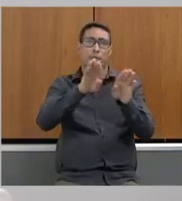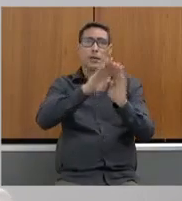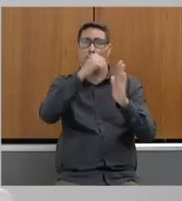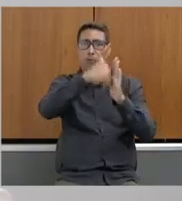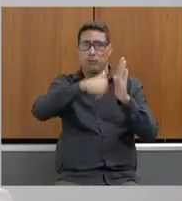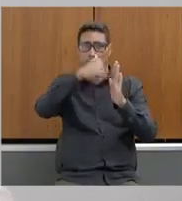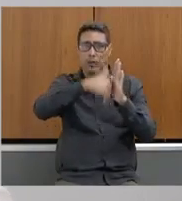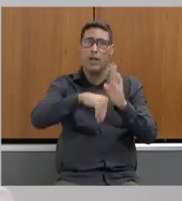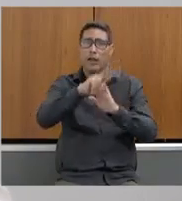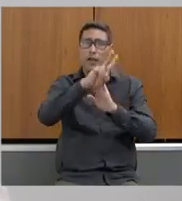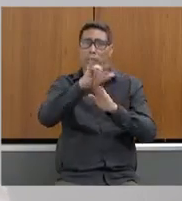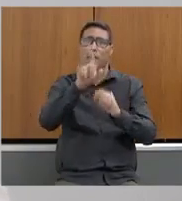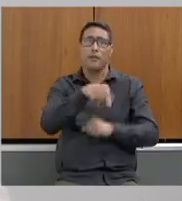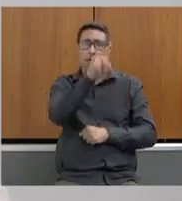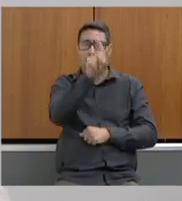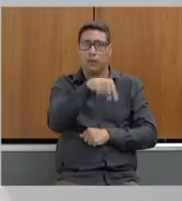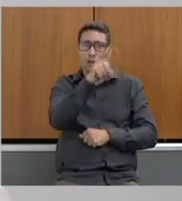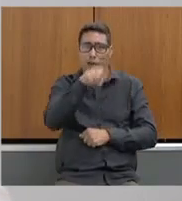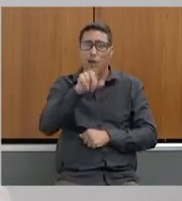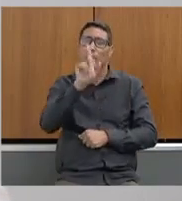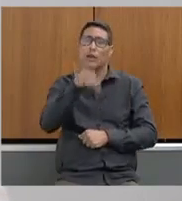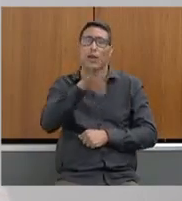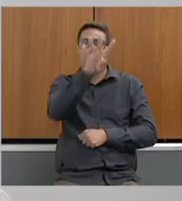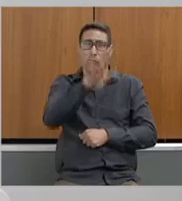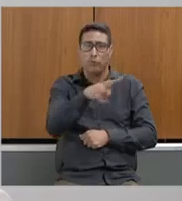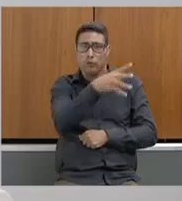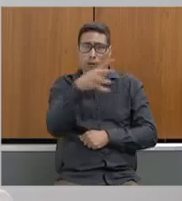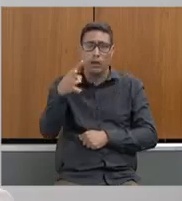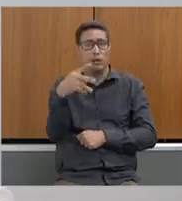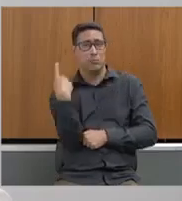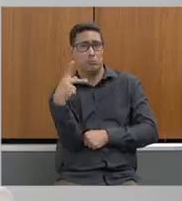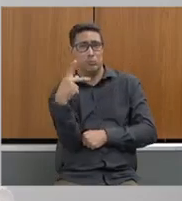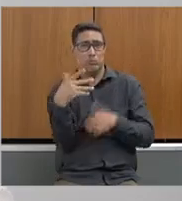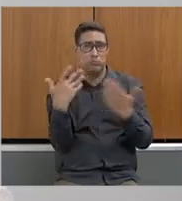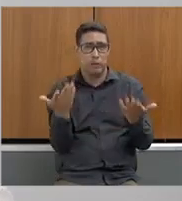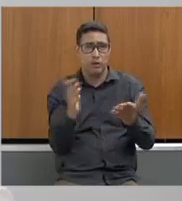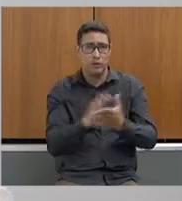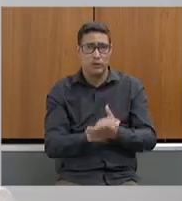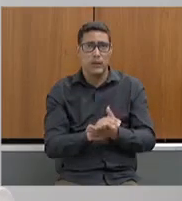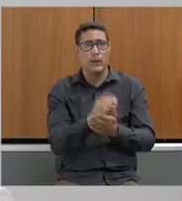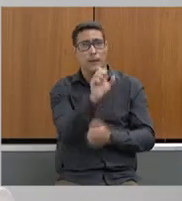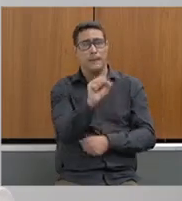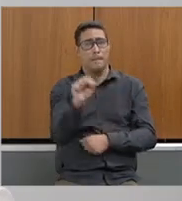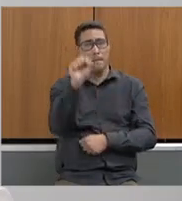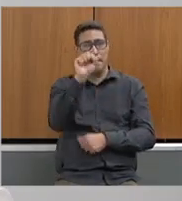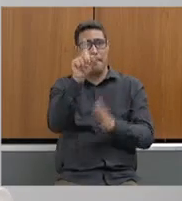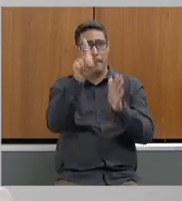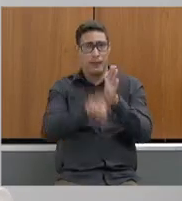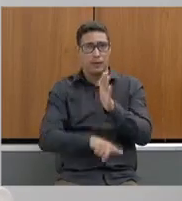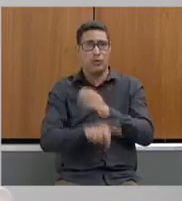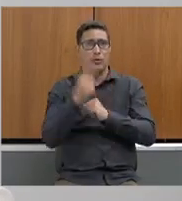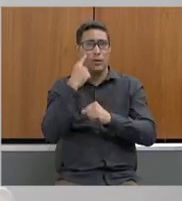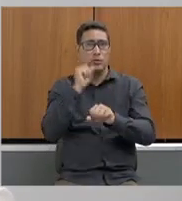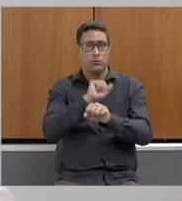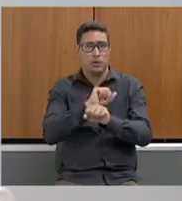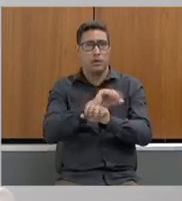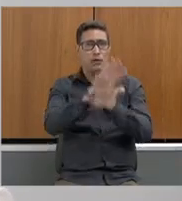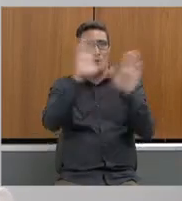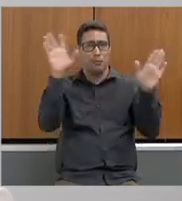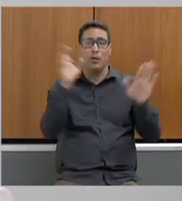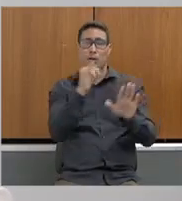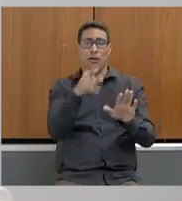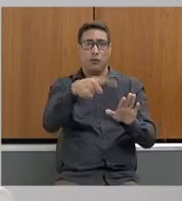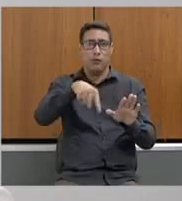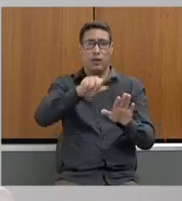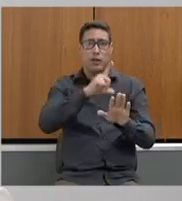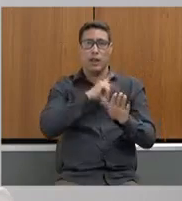táxis serão cancelados? Tem algum cronograma interno para isso? A oitava pergunta é um esclarecimento. Se a senhora